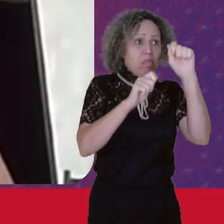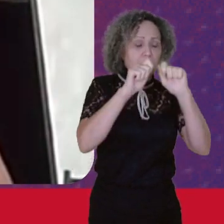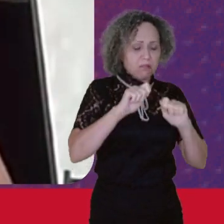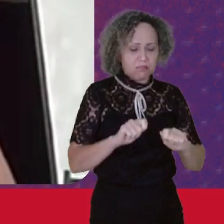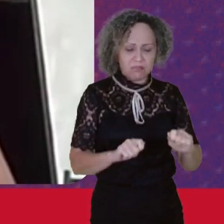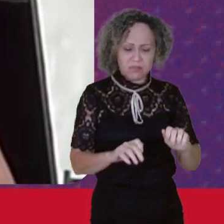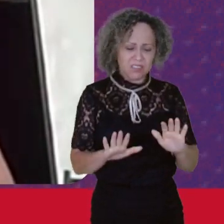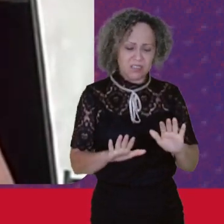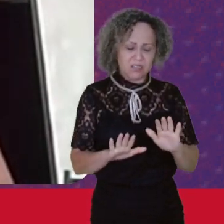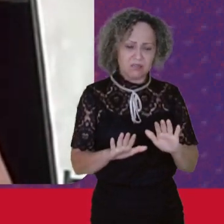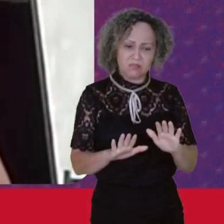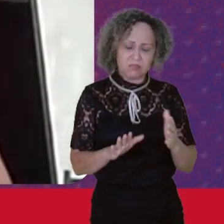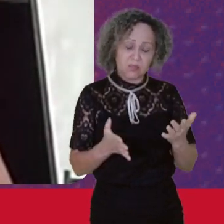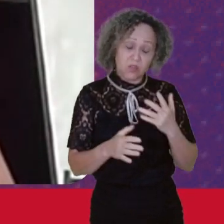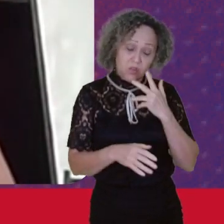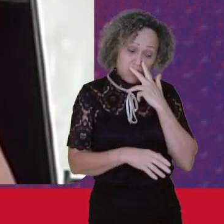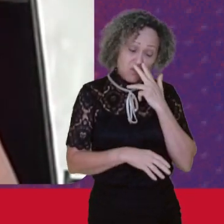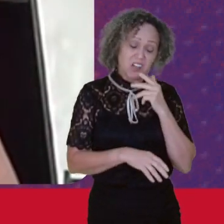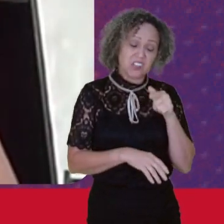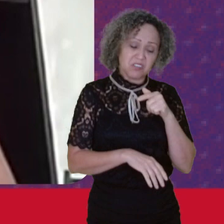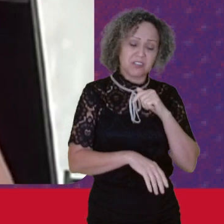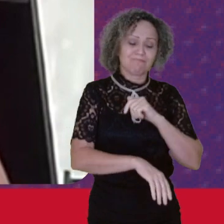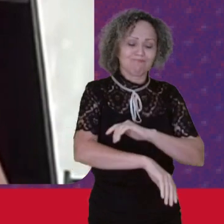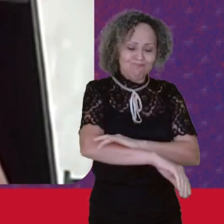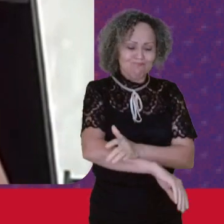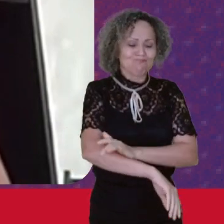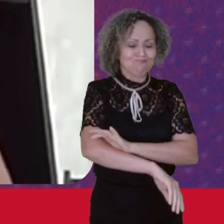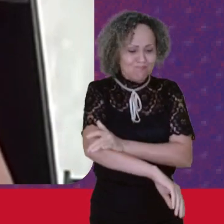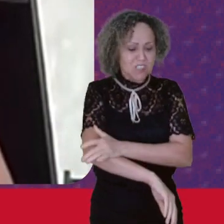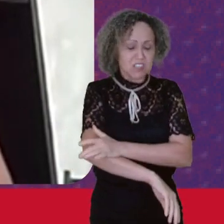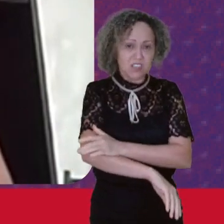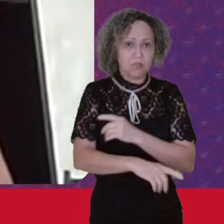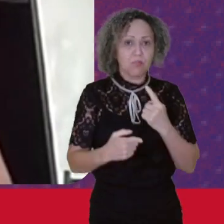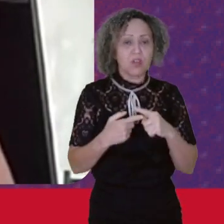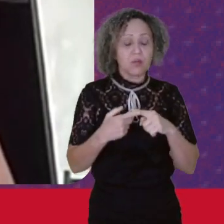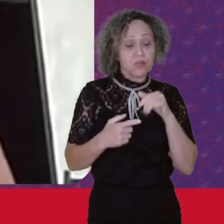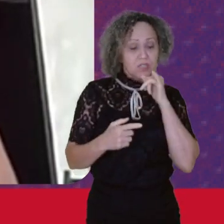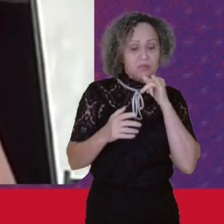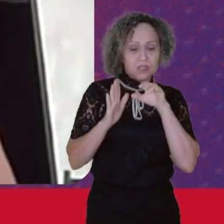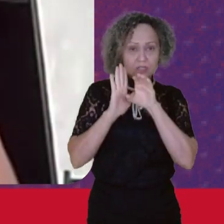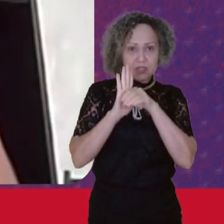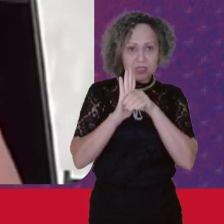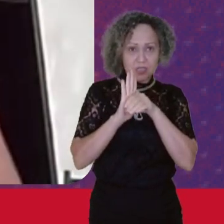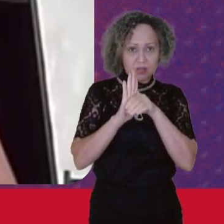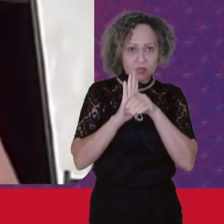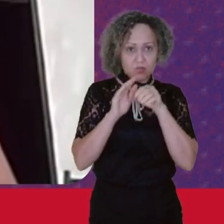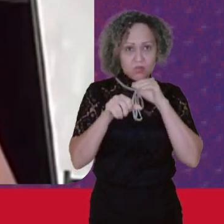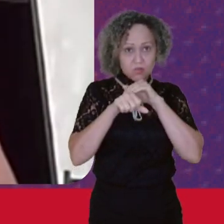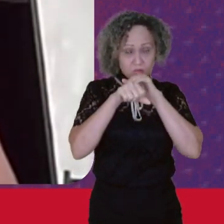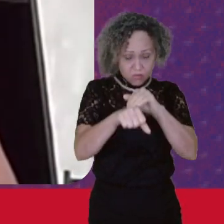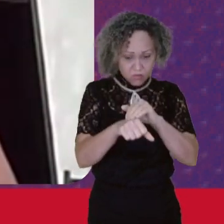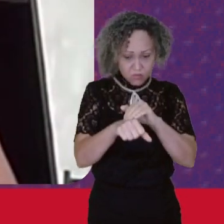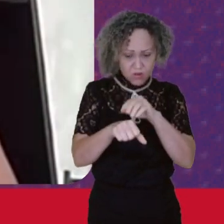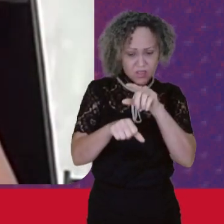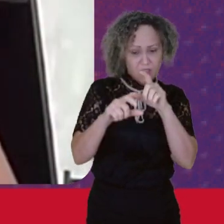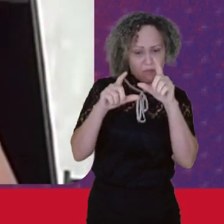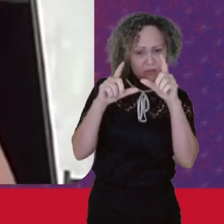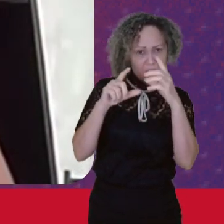seja Mas o racismo Porque quando a gente envia Um currículo Sempre pede Currículo com foto